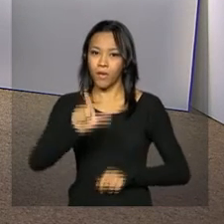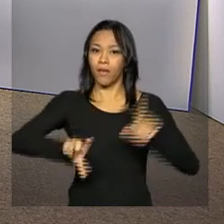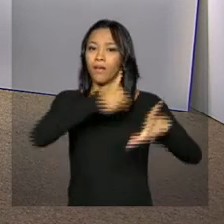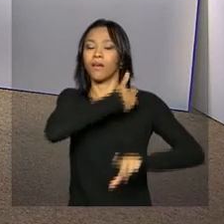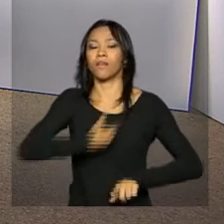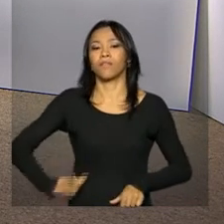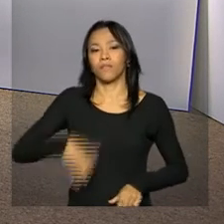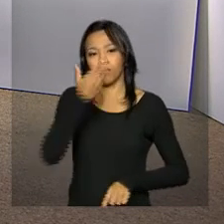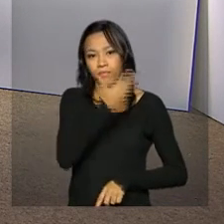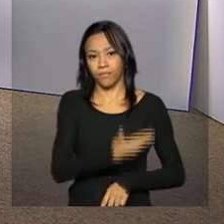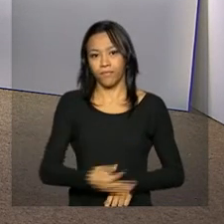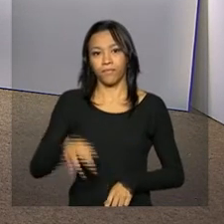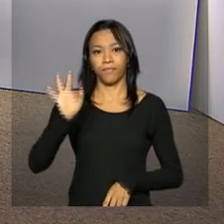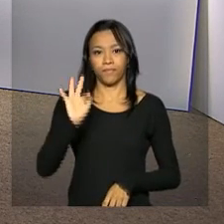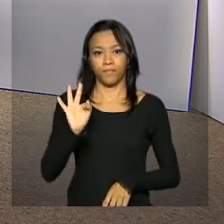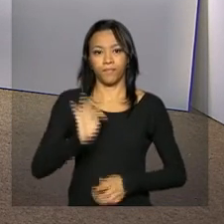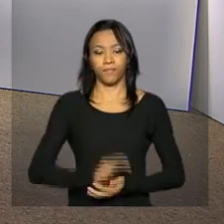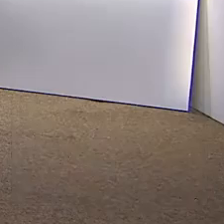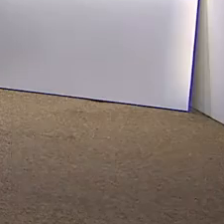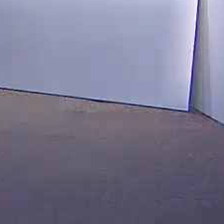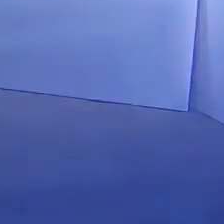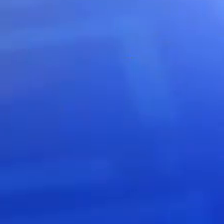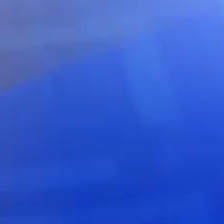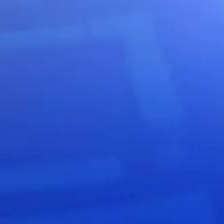gente na NBR, a TV do Governo Federal.